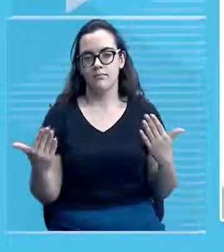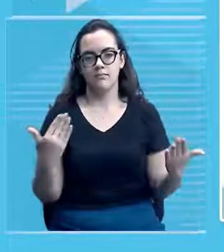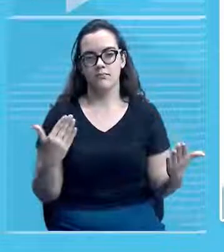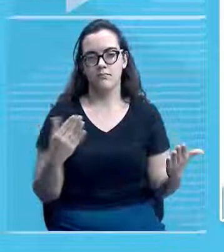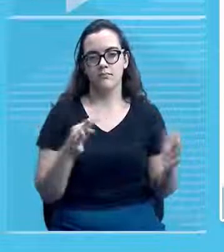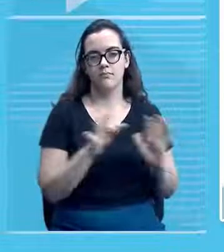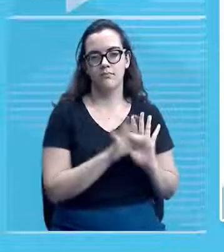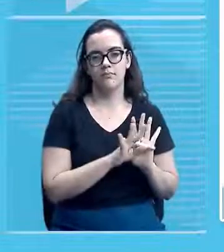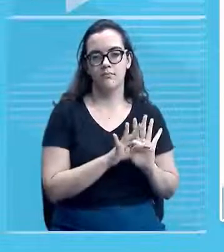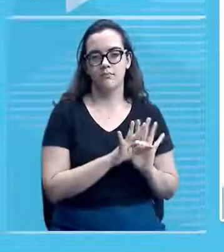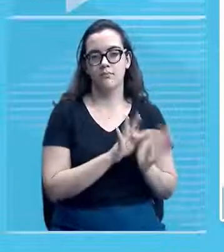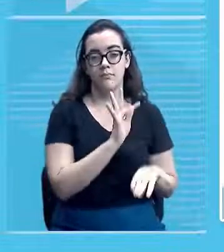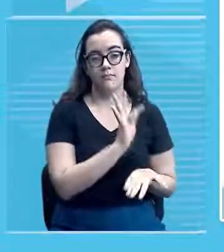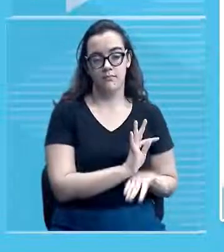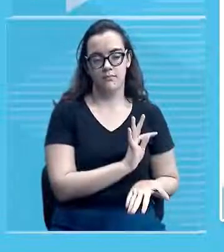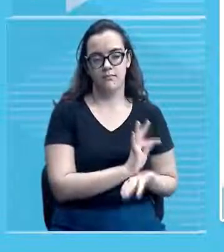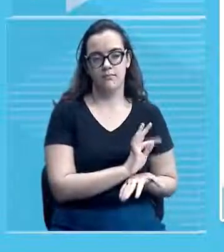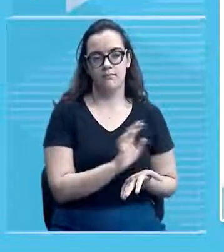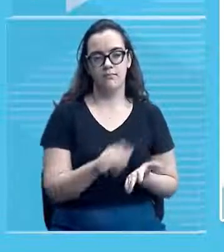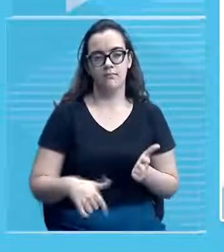Alguma pergunta, alguma dúvida?